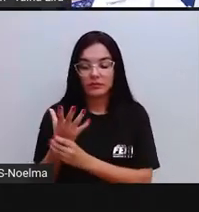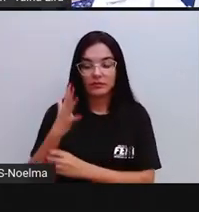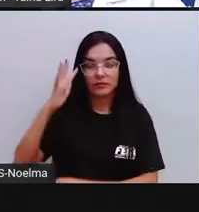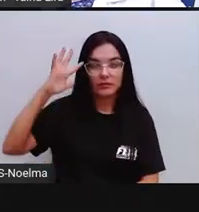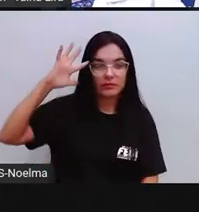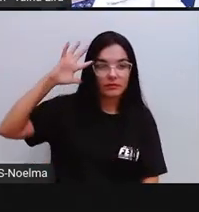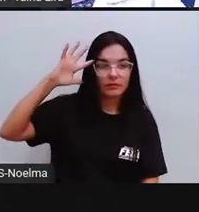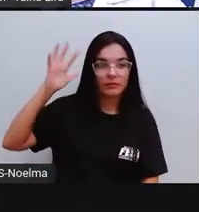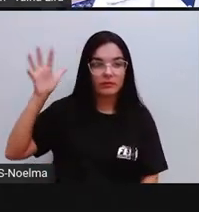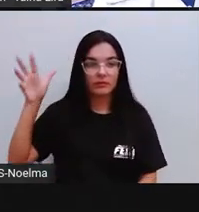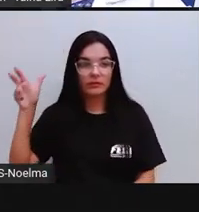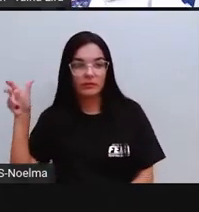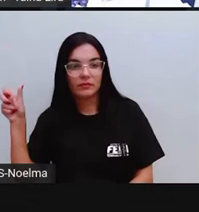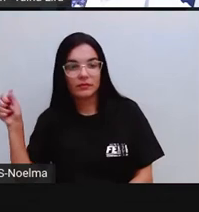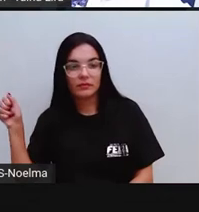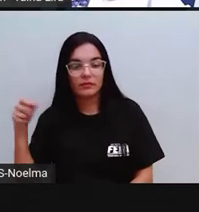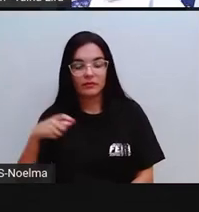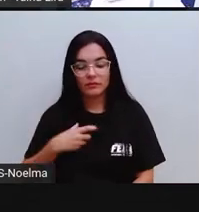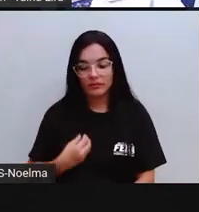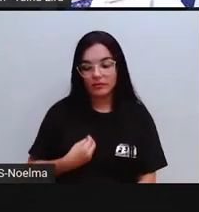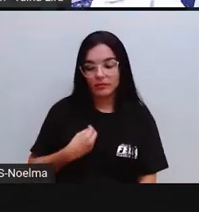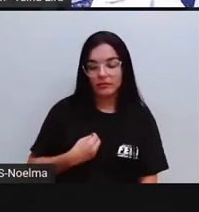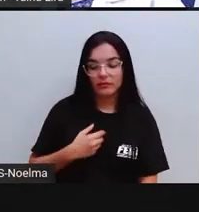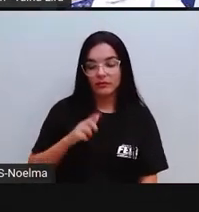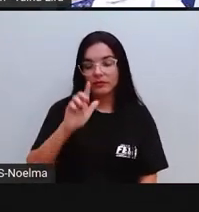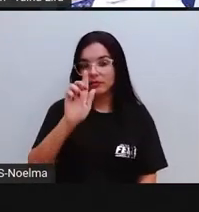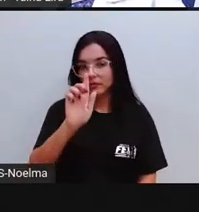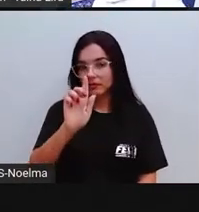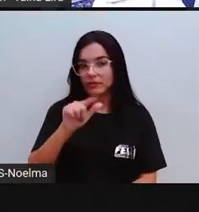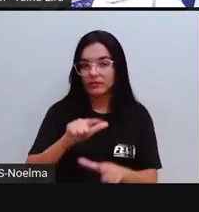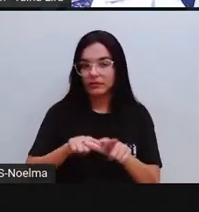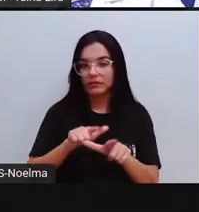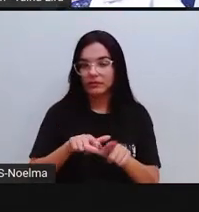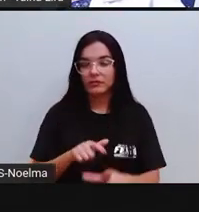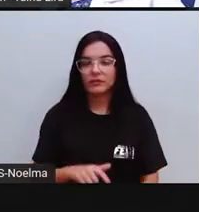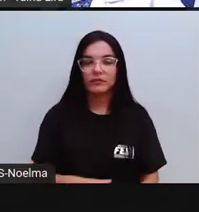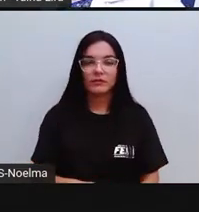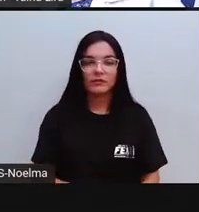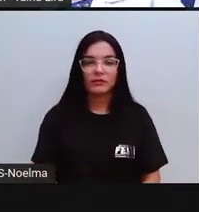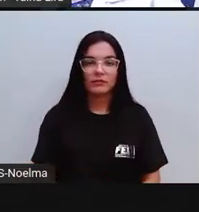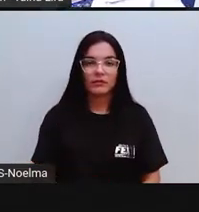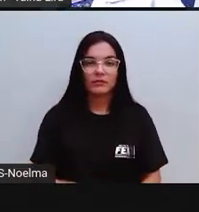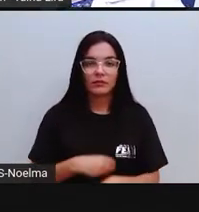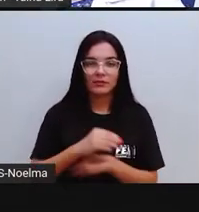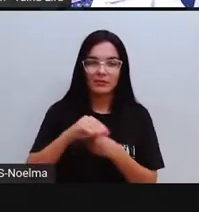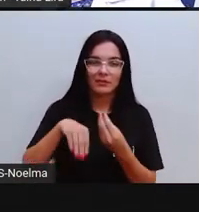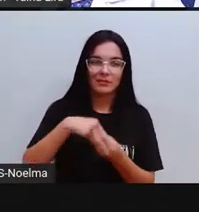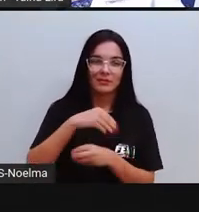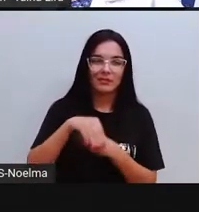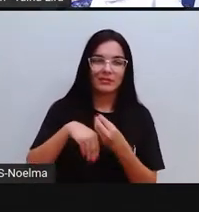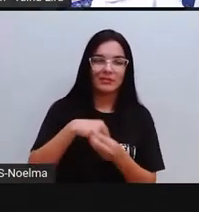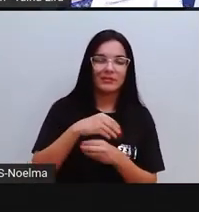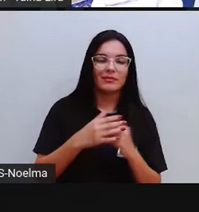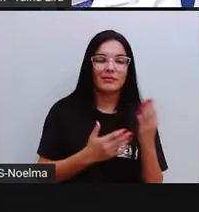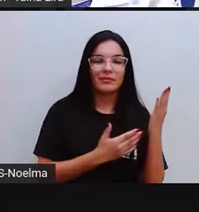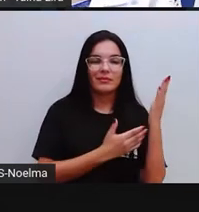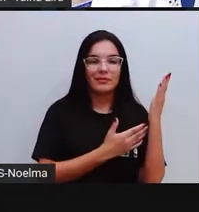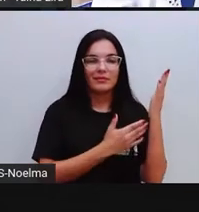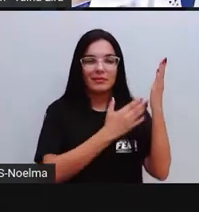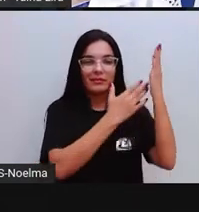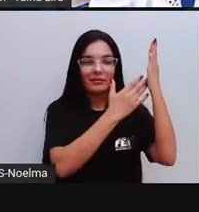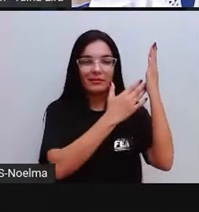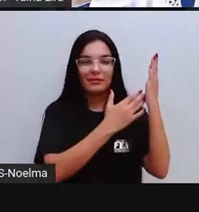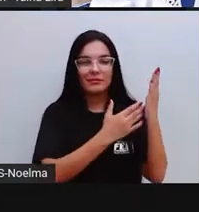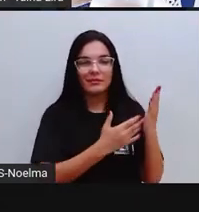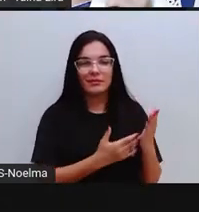presença da letra G, angu, agogô, bagunça, ó, e observem